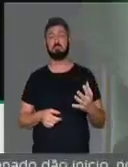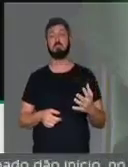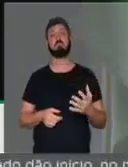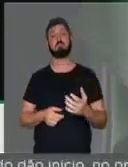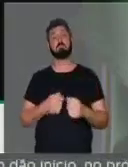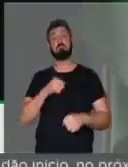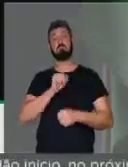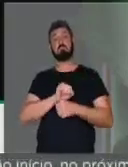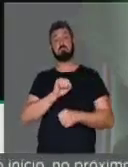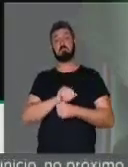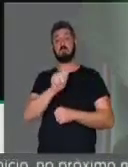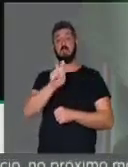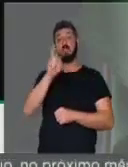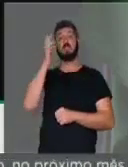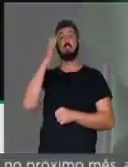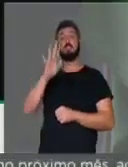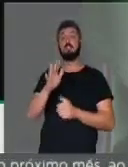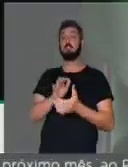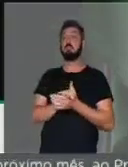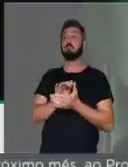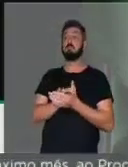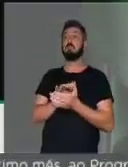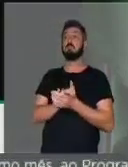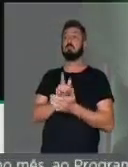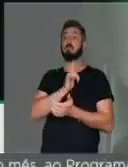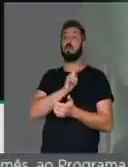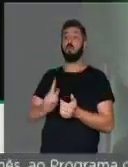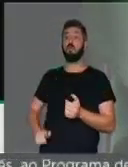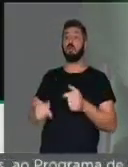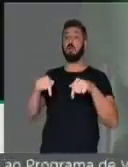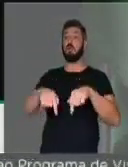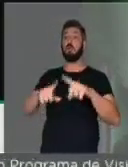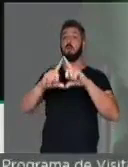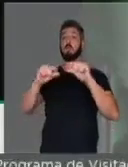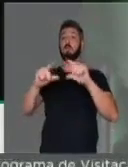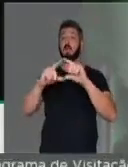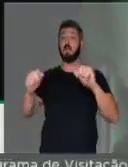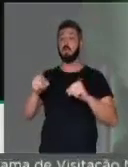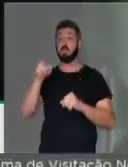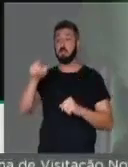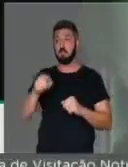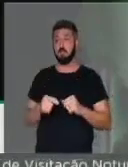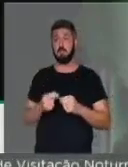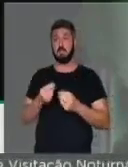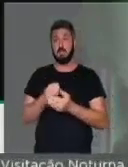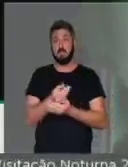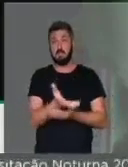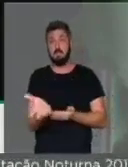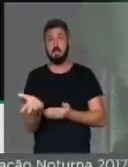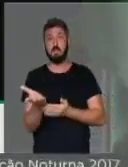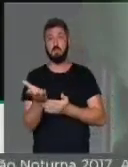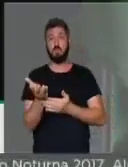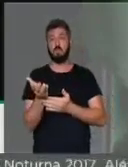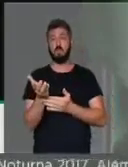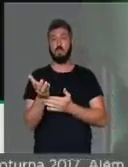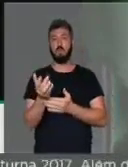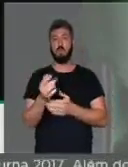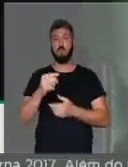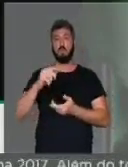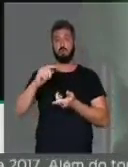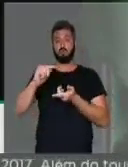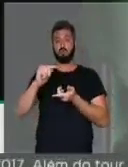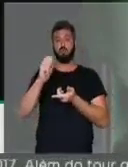Esperei 15 dias que o governador do Distrito Federal, que distribui para as crianças um